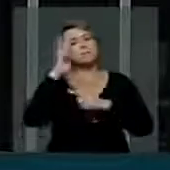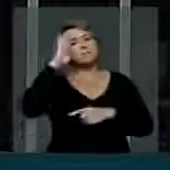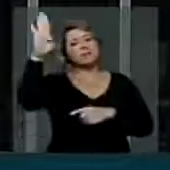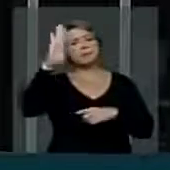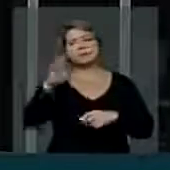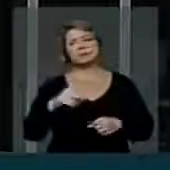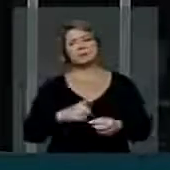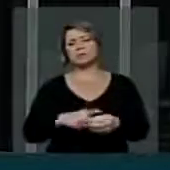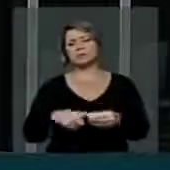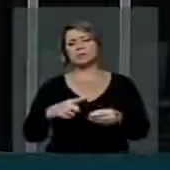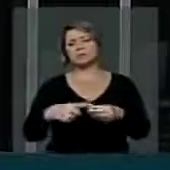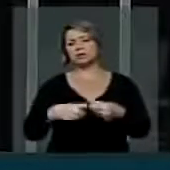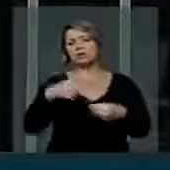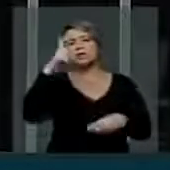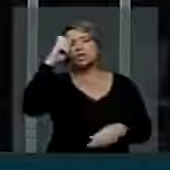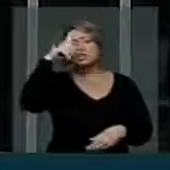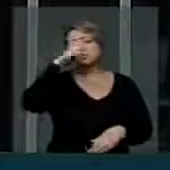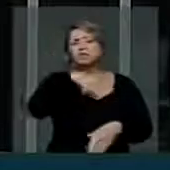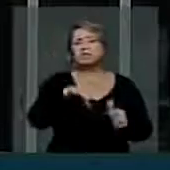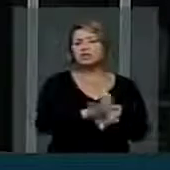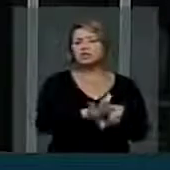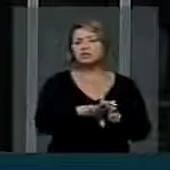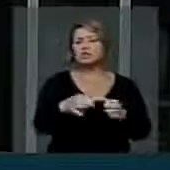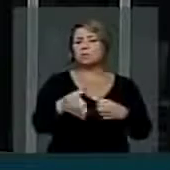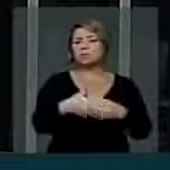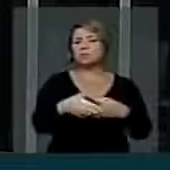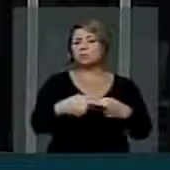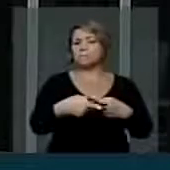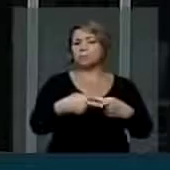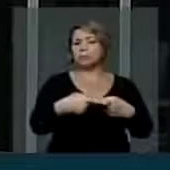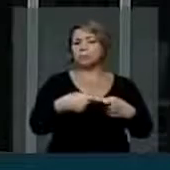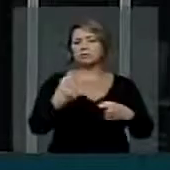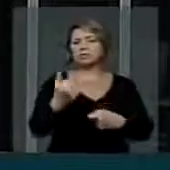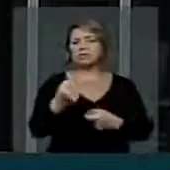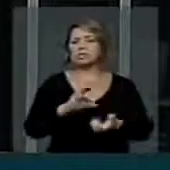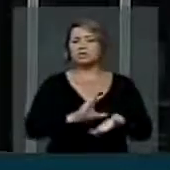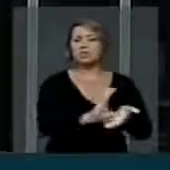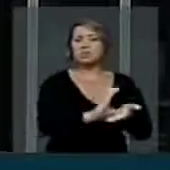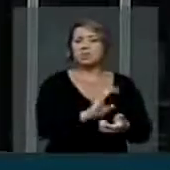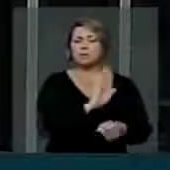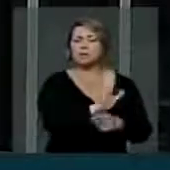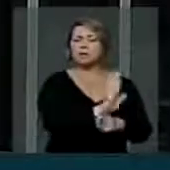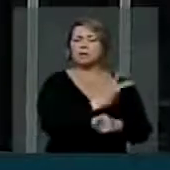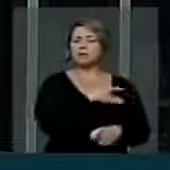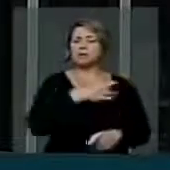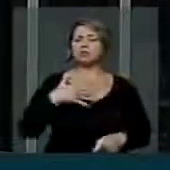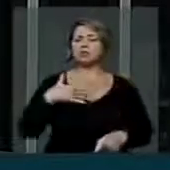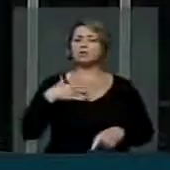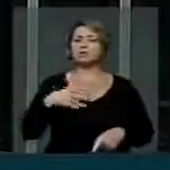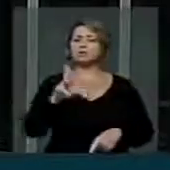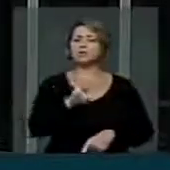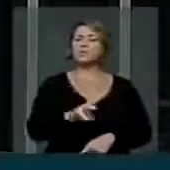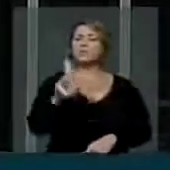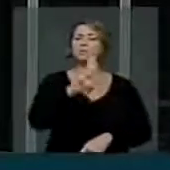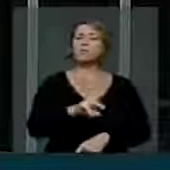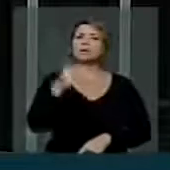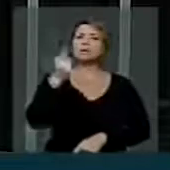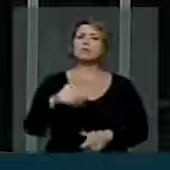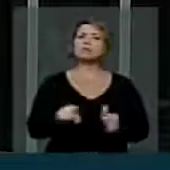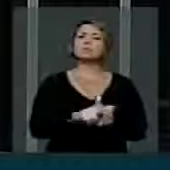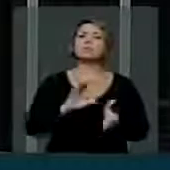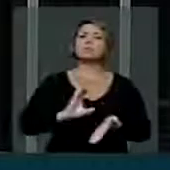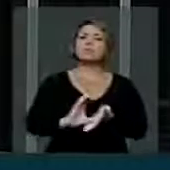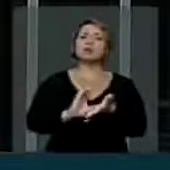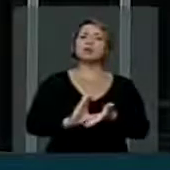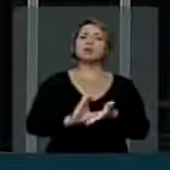de mais difícil acesso. Precisamos de mais recursos, precisamos da aplicação melhor desses recursos que chegam na